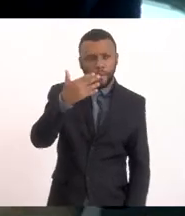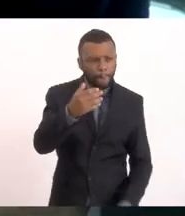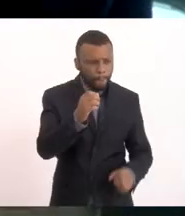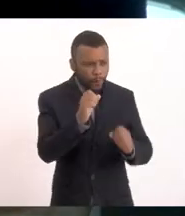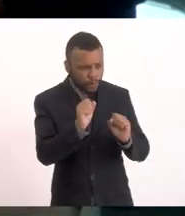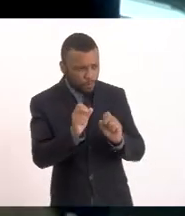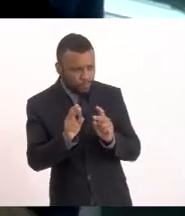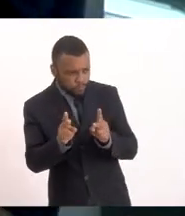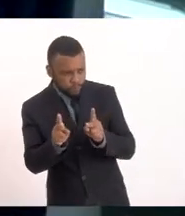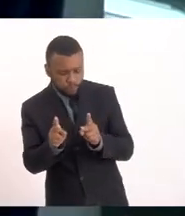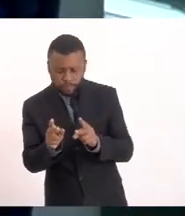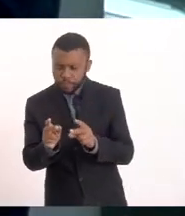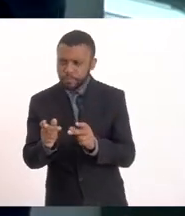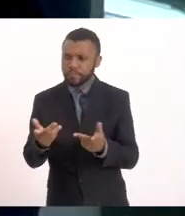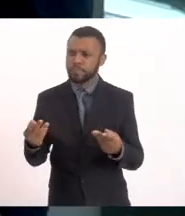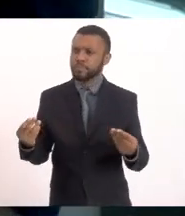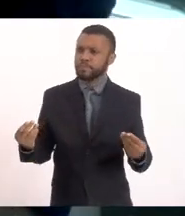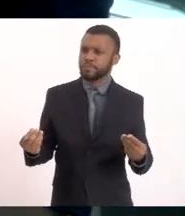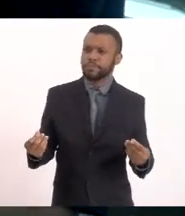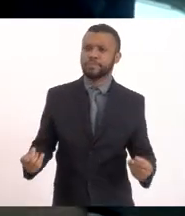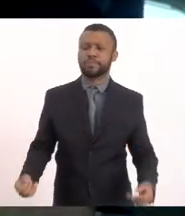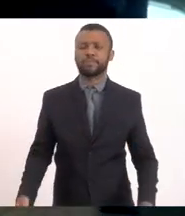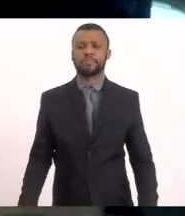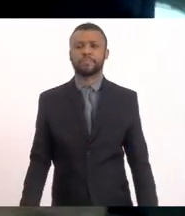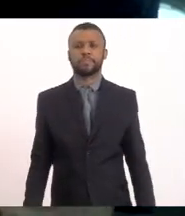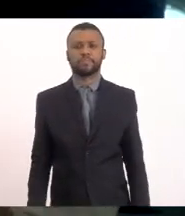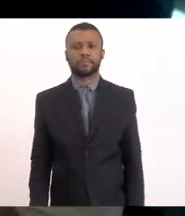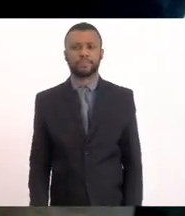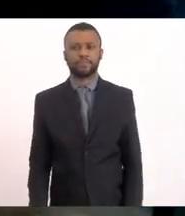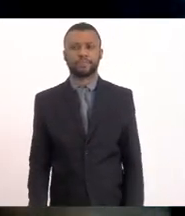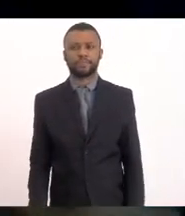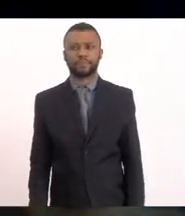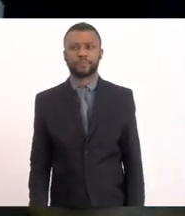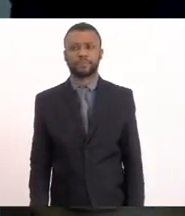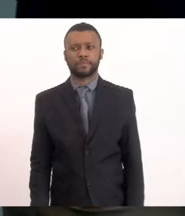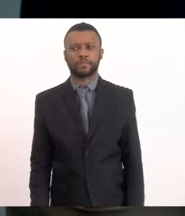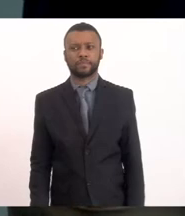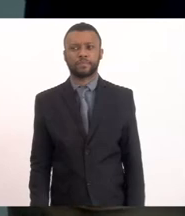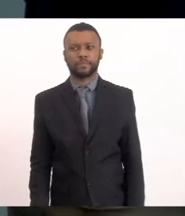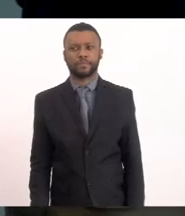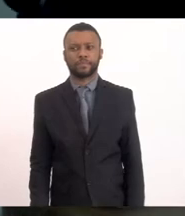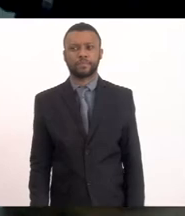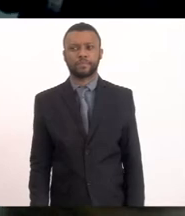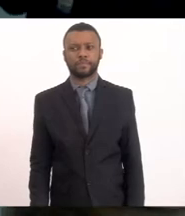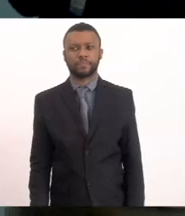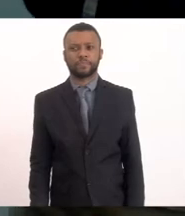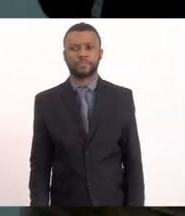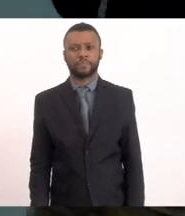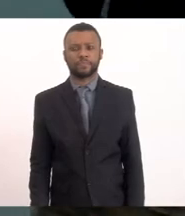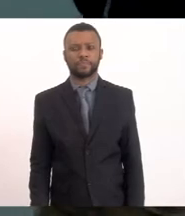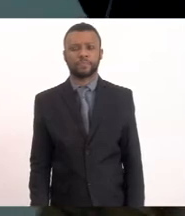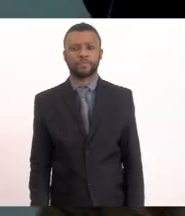Já saiu Só um minuto A senhora faz que nem Matheus Levanta, vem para cá Será que a senhora quer enxergar? Se permite, deputada?